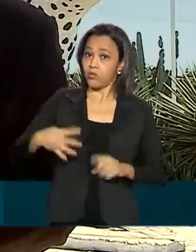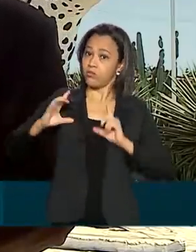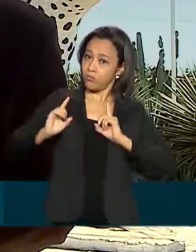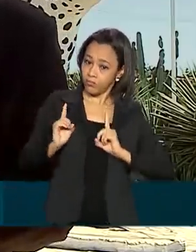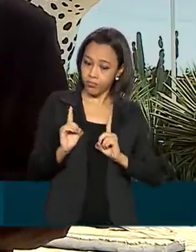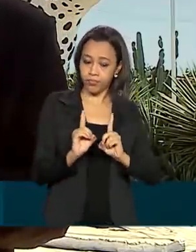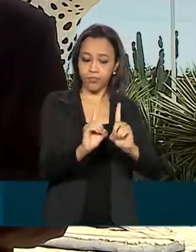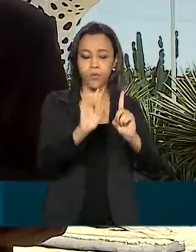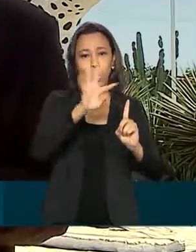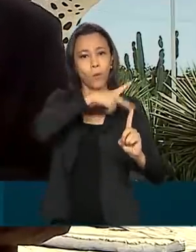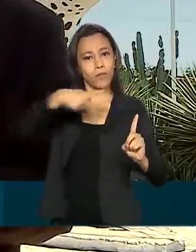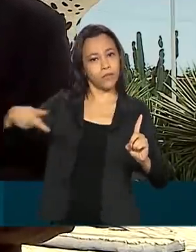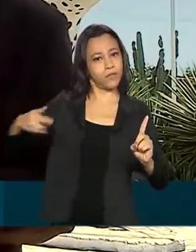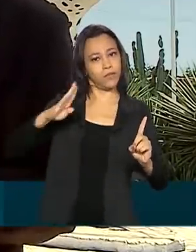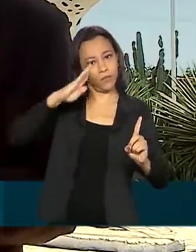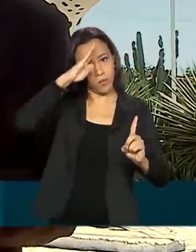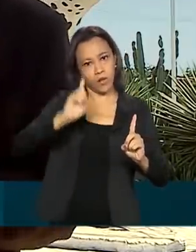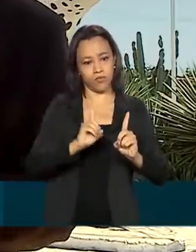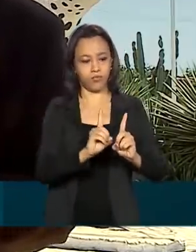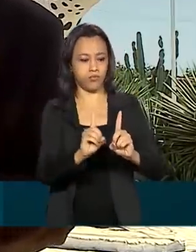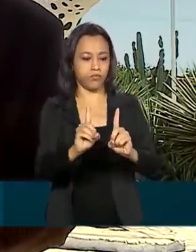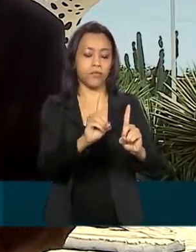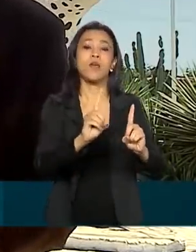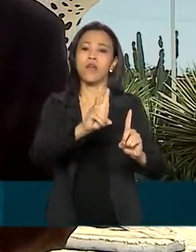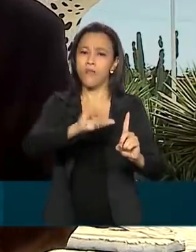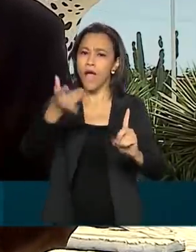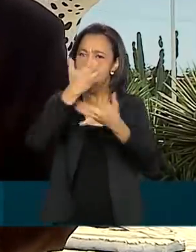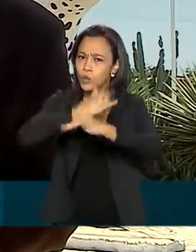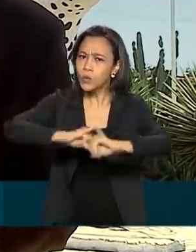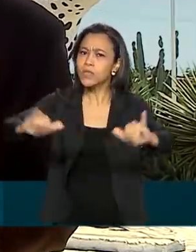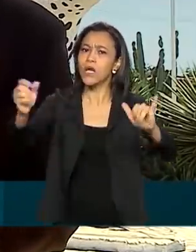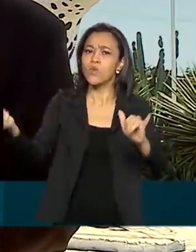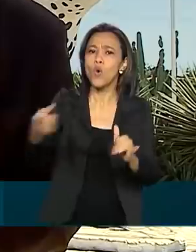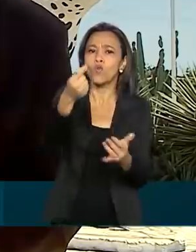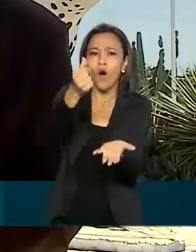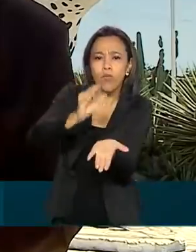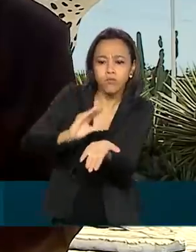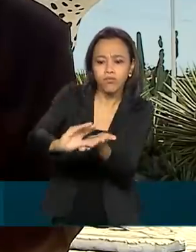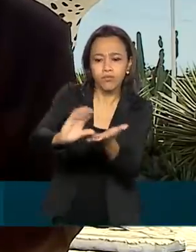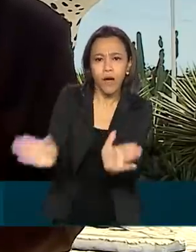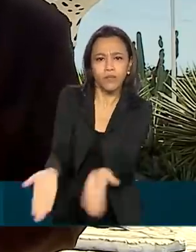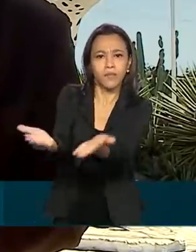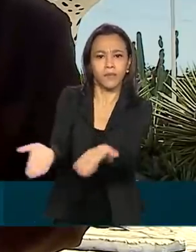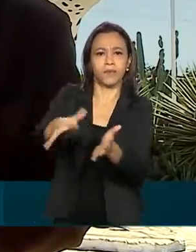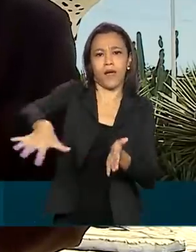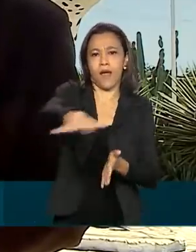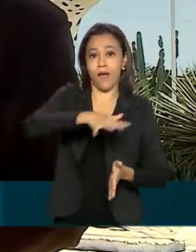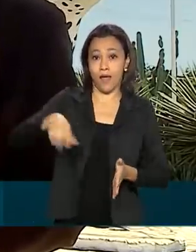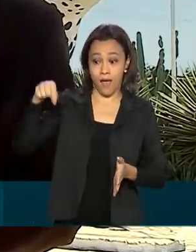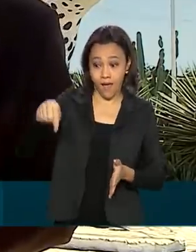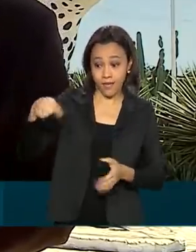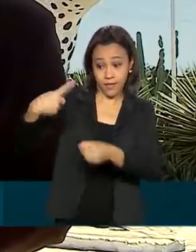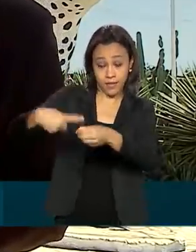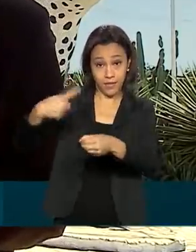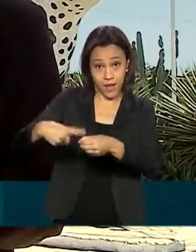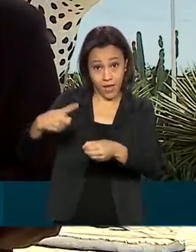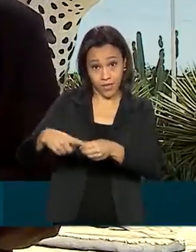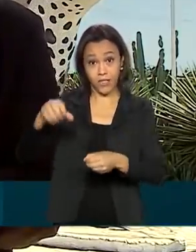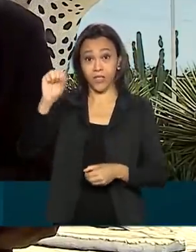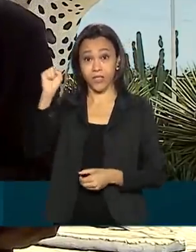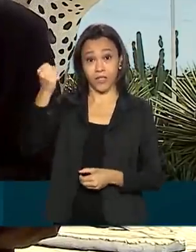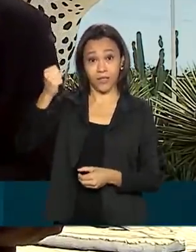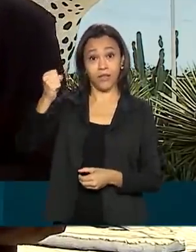presidente da República e deve anunciar novos investimentos para a região. Lembrando que a cidade de São Raimundo Nonato já foi beneficiada pelo programa